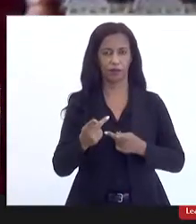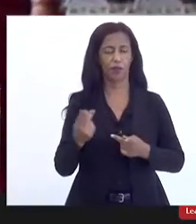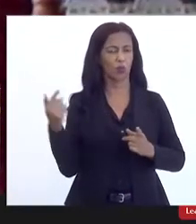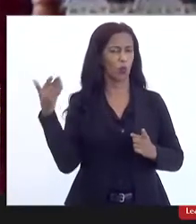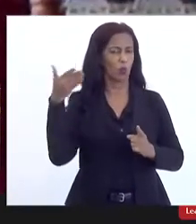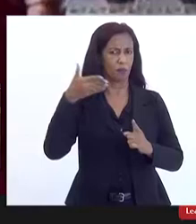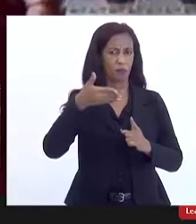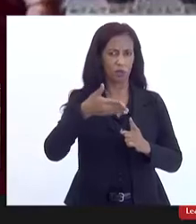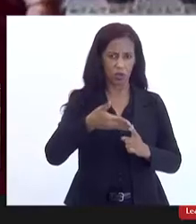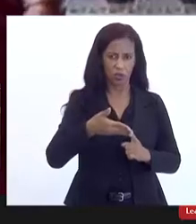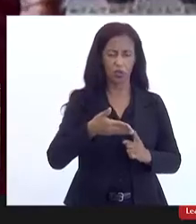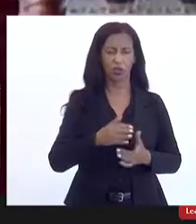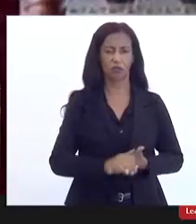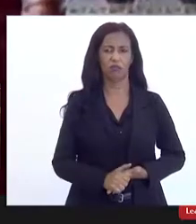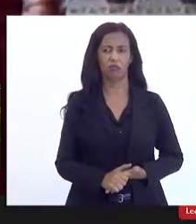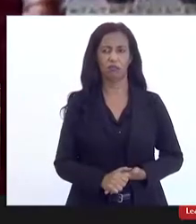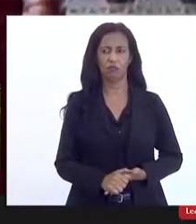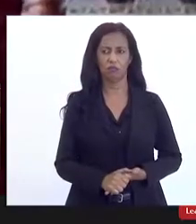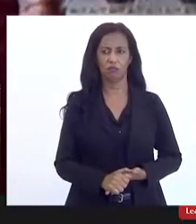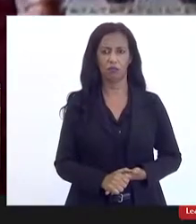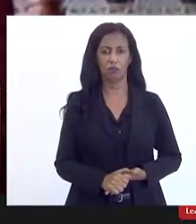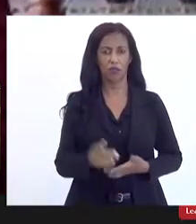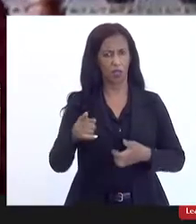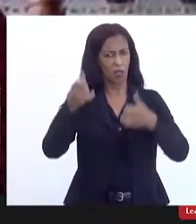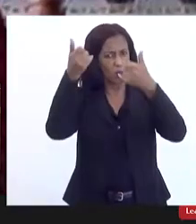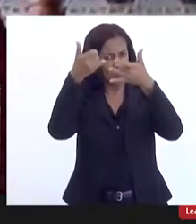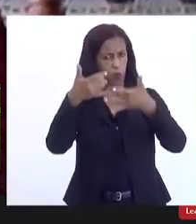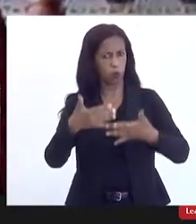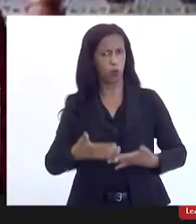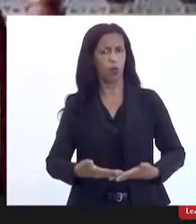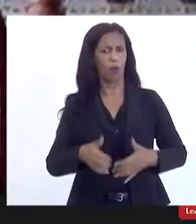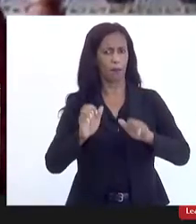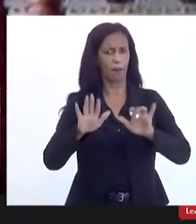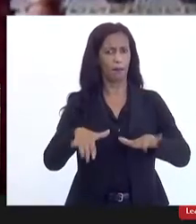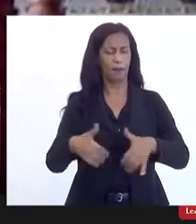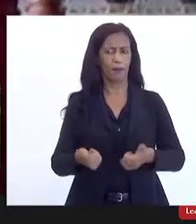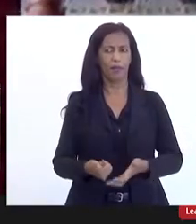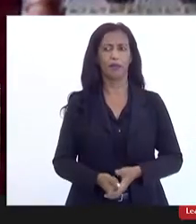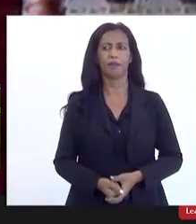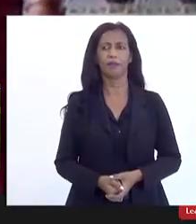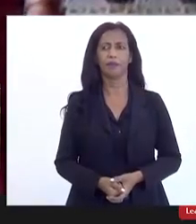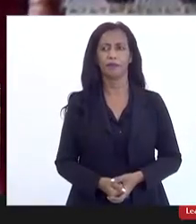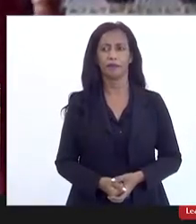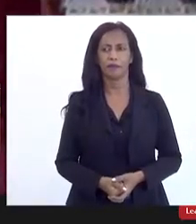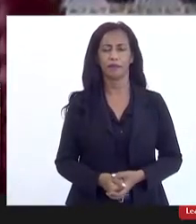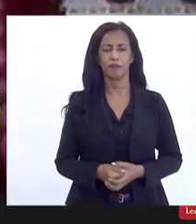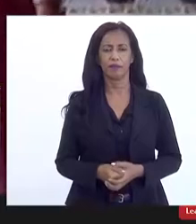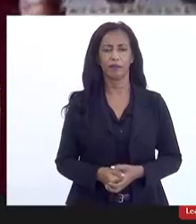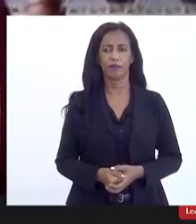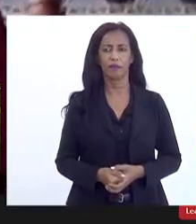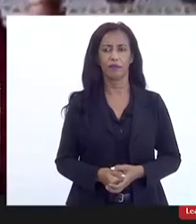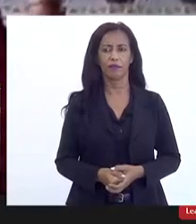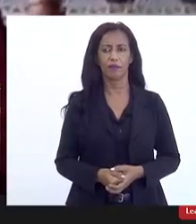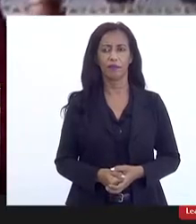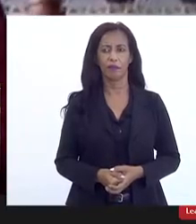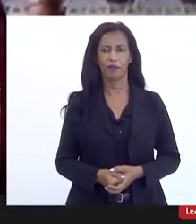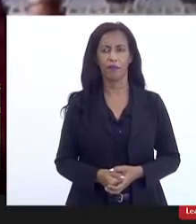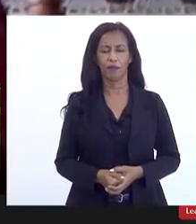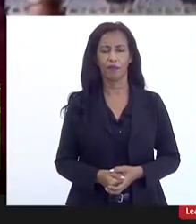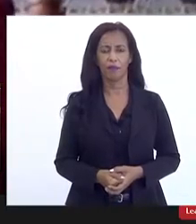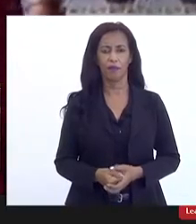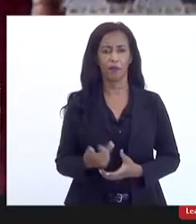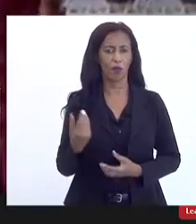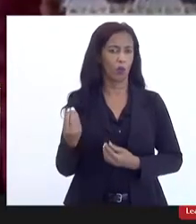objetiva e muito esclarecedora a gente não gosta muito de usar essa palavra vou usar esse